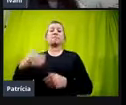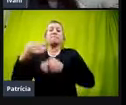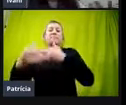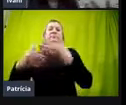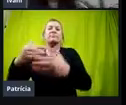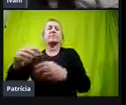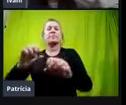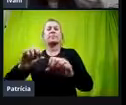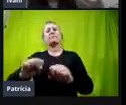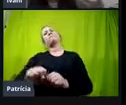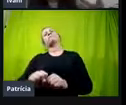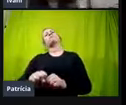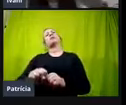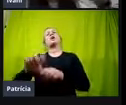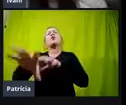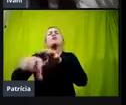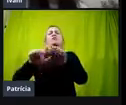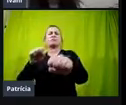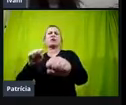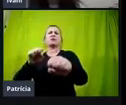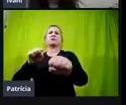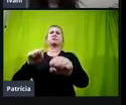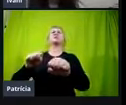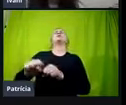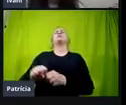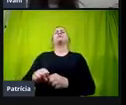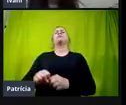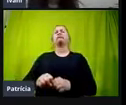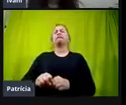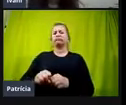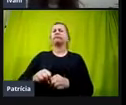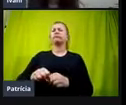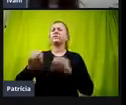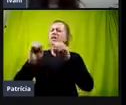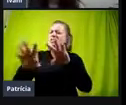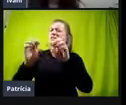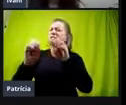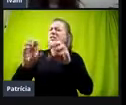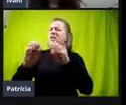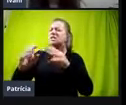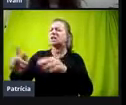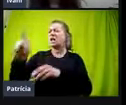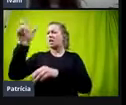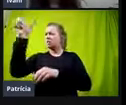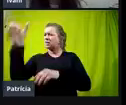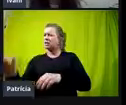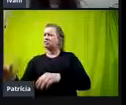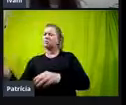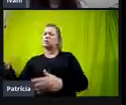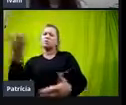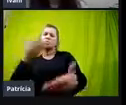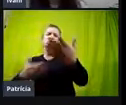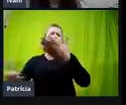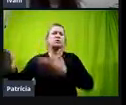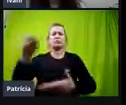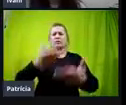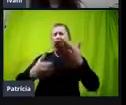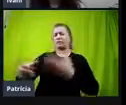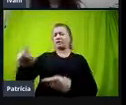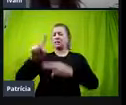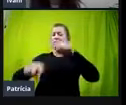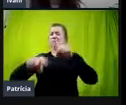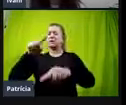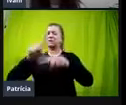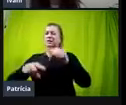de capacitação, o processo formativo das pessoas envolvidas, esse recurso não vai trabalhar, né, a